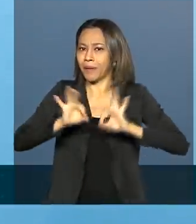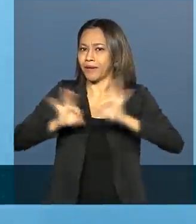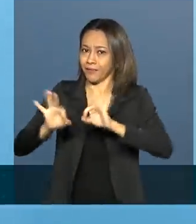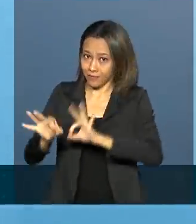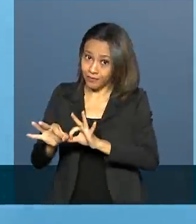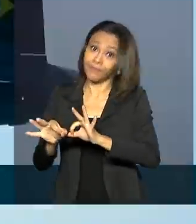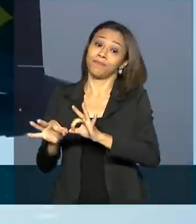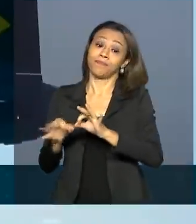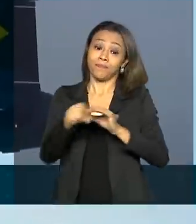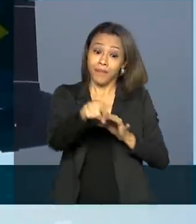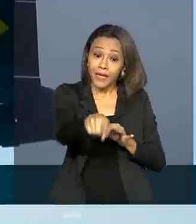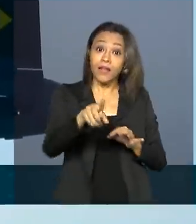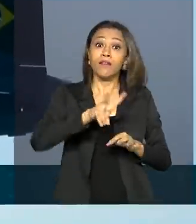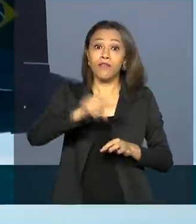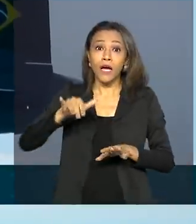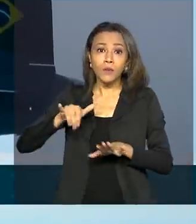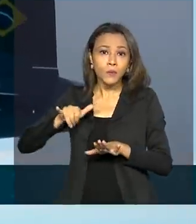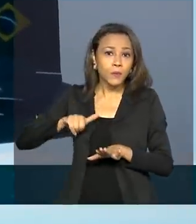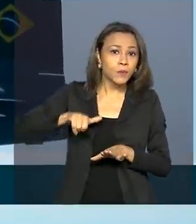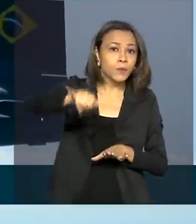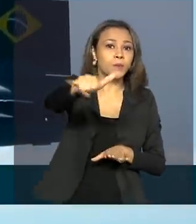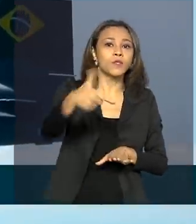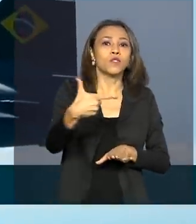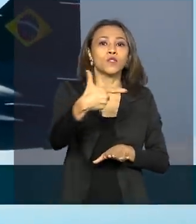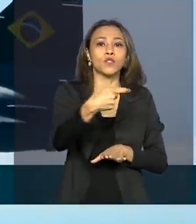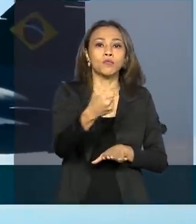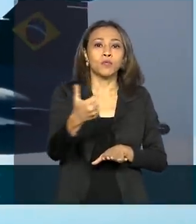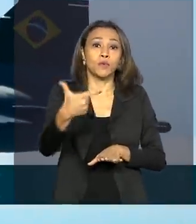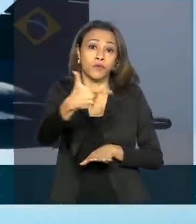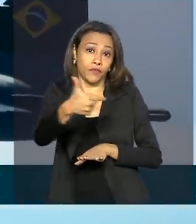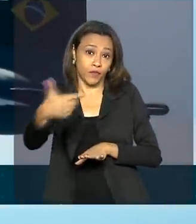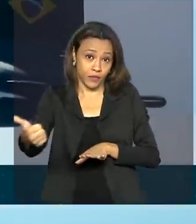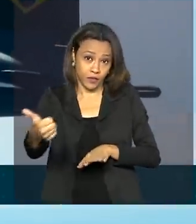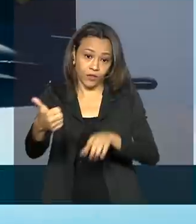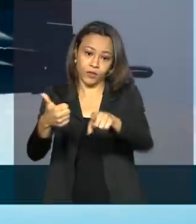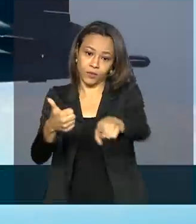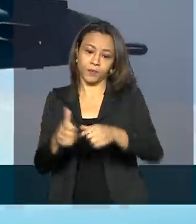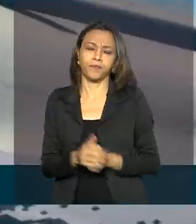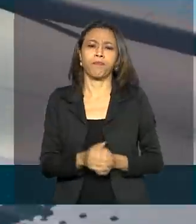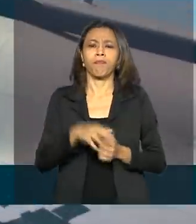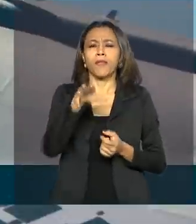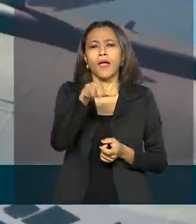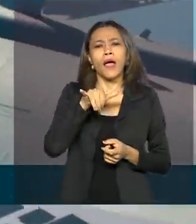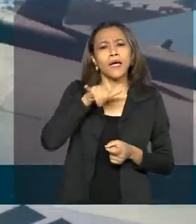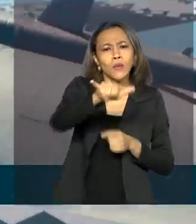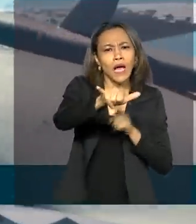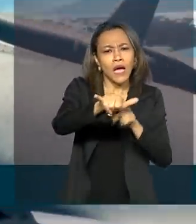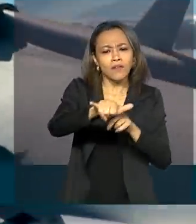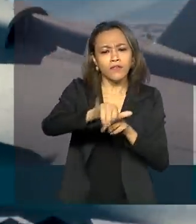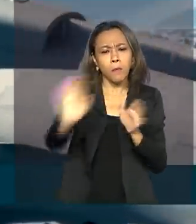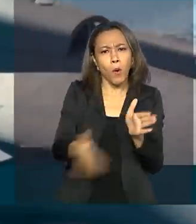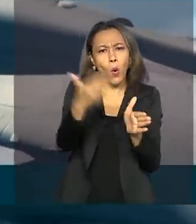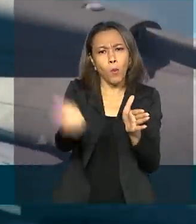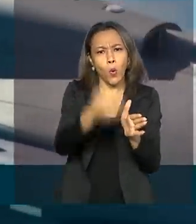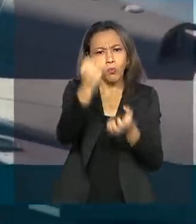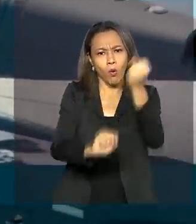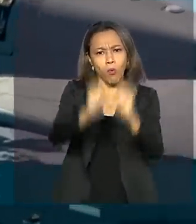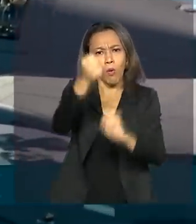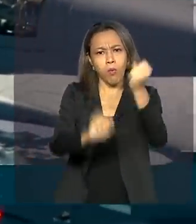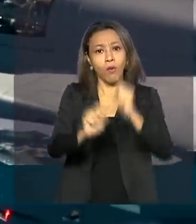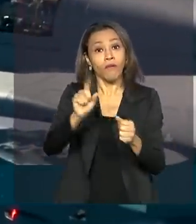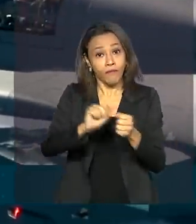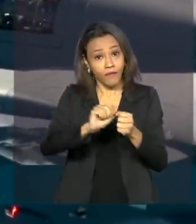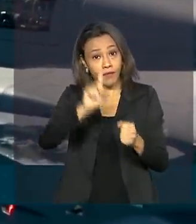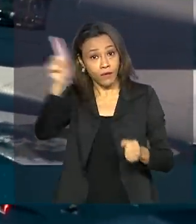deve entrar em operação em 2021. A produção dessas aeronaves inicialmente está ocorrendo na Suécia,